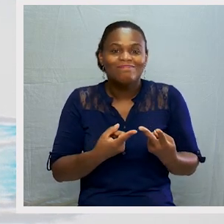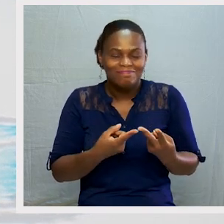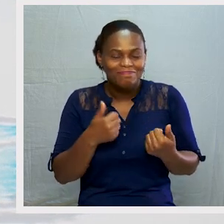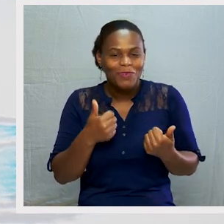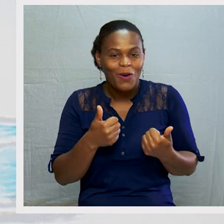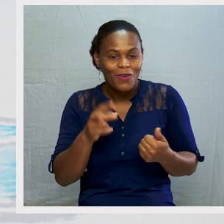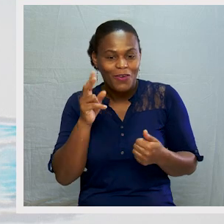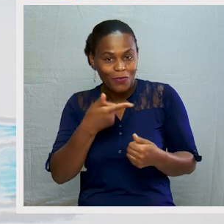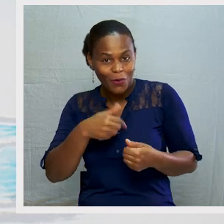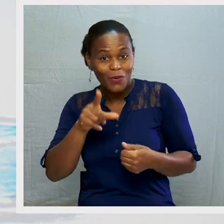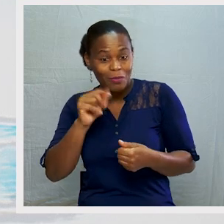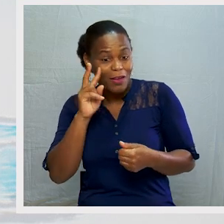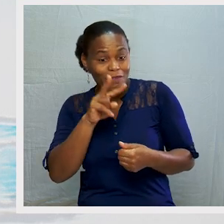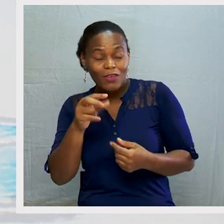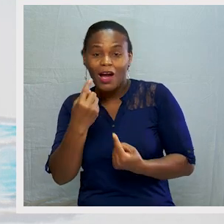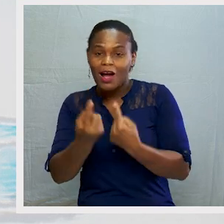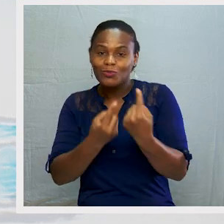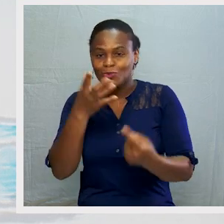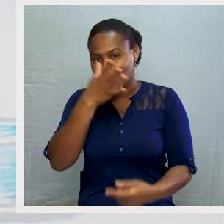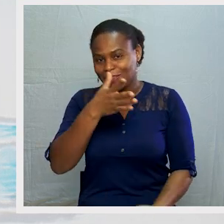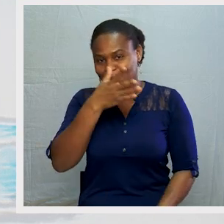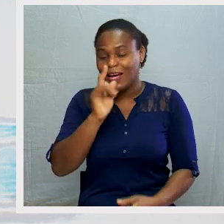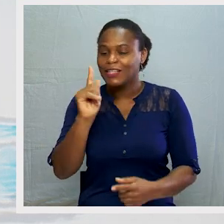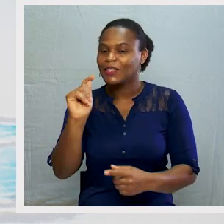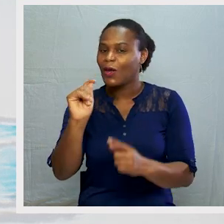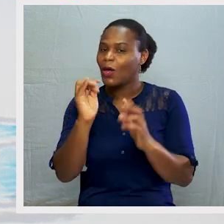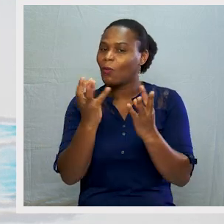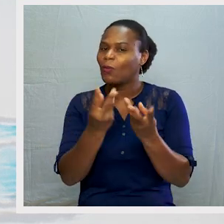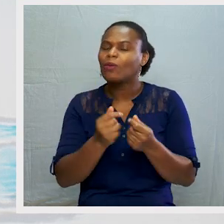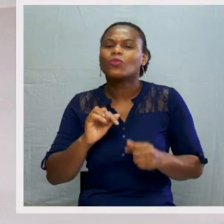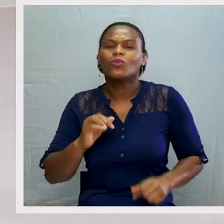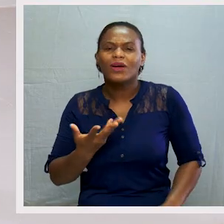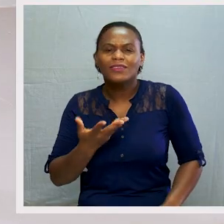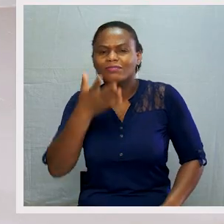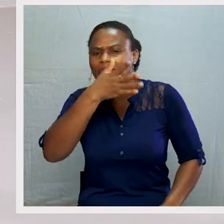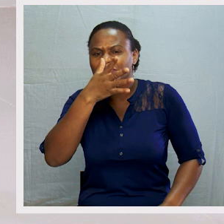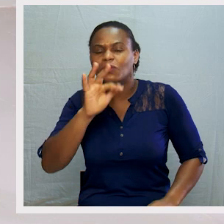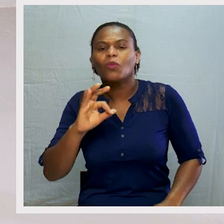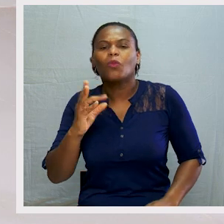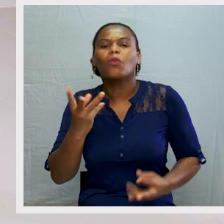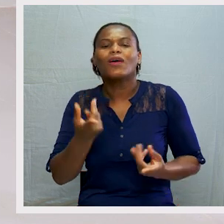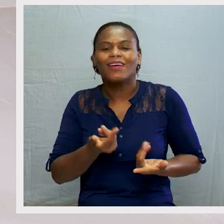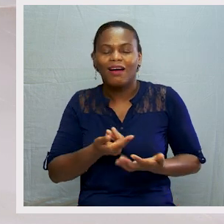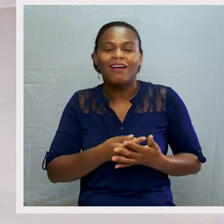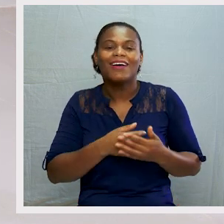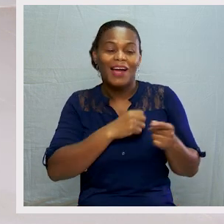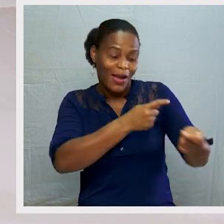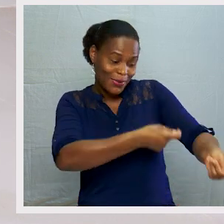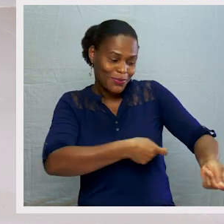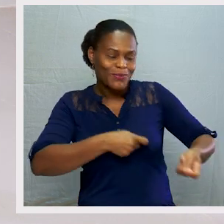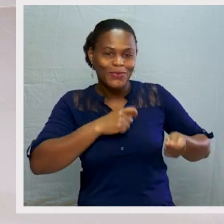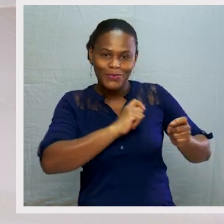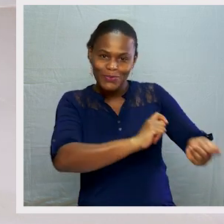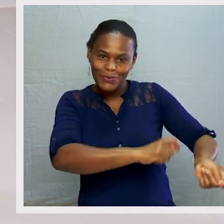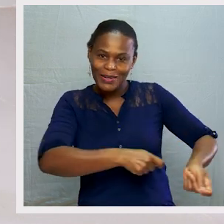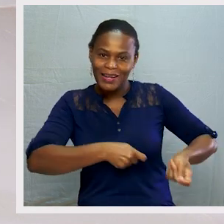isso, identificamos algumas atividades econômicas. Quais? A agricultura, isso,